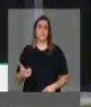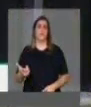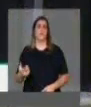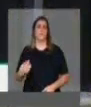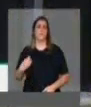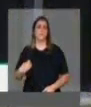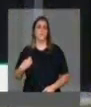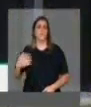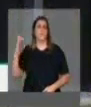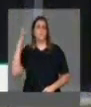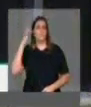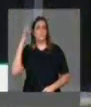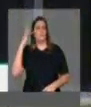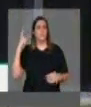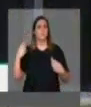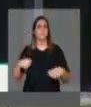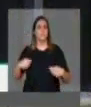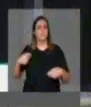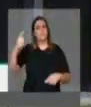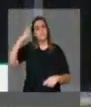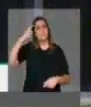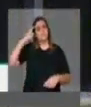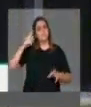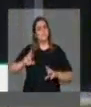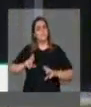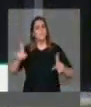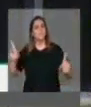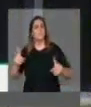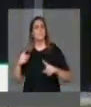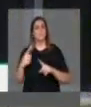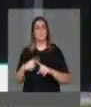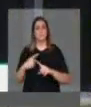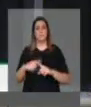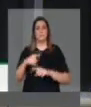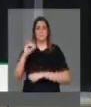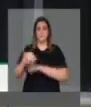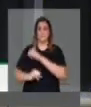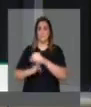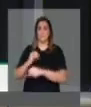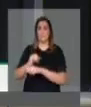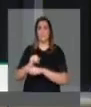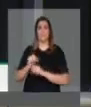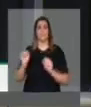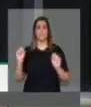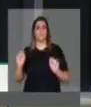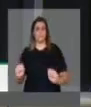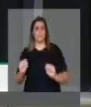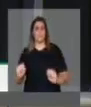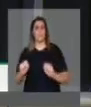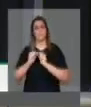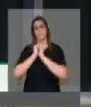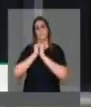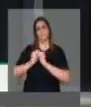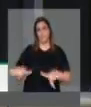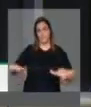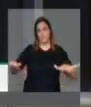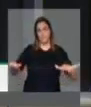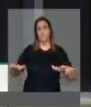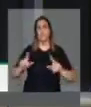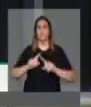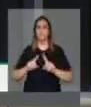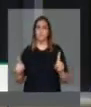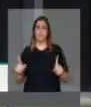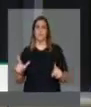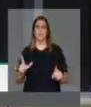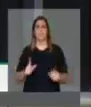propõe um universo enorme para divulgar o Evangelho. Mas, ao mesmo tempo, discussões vazias e